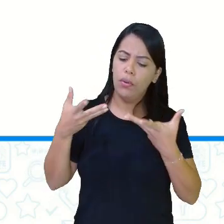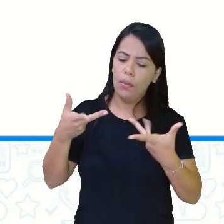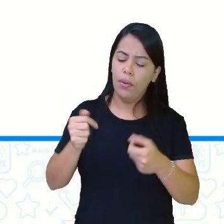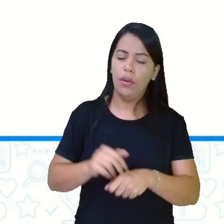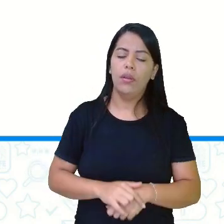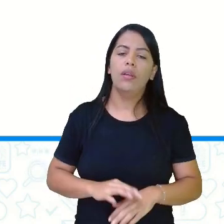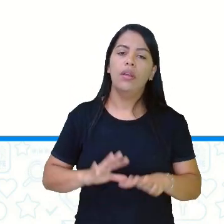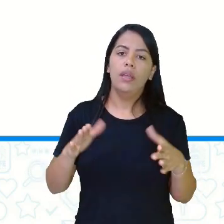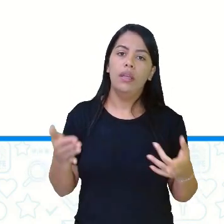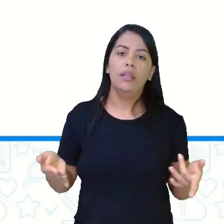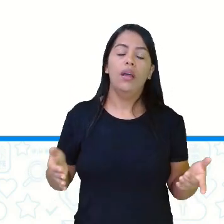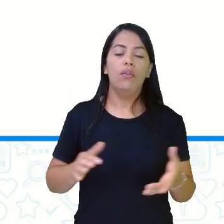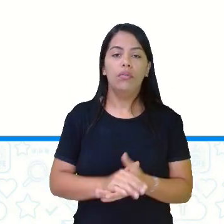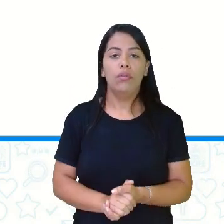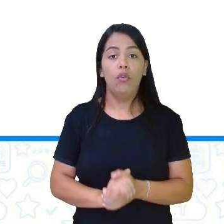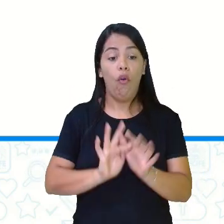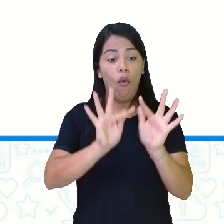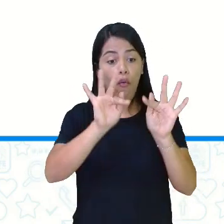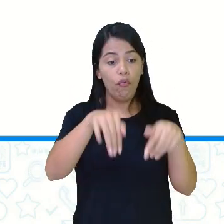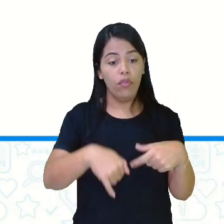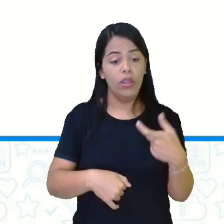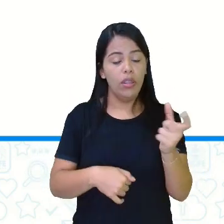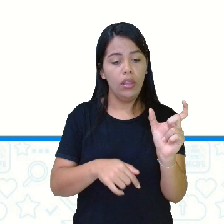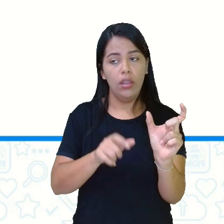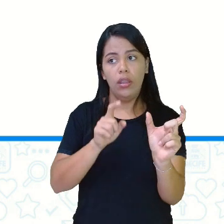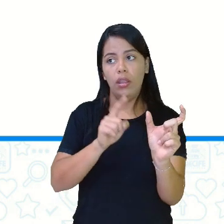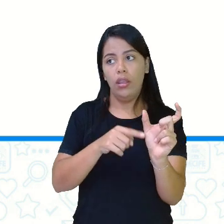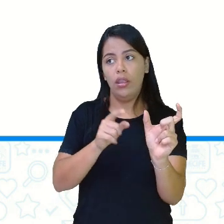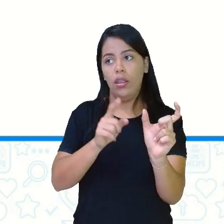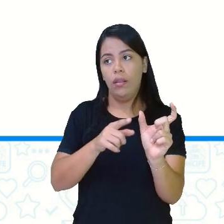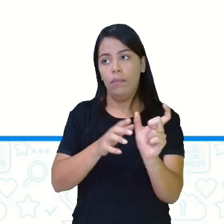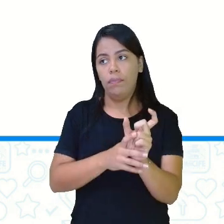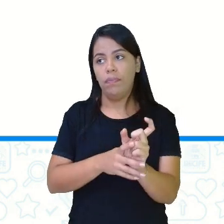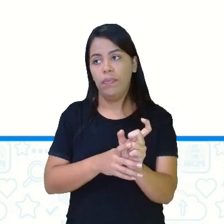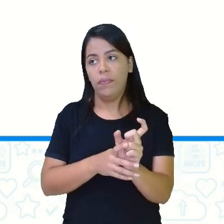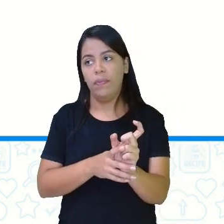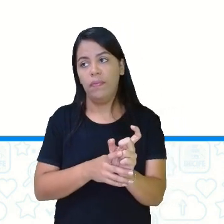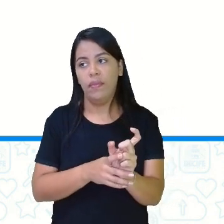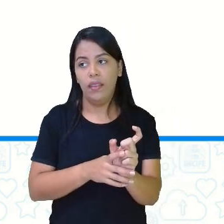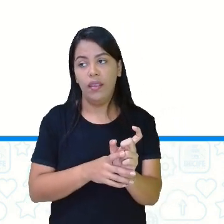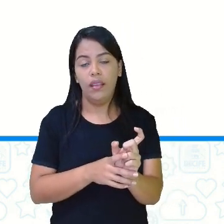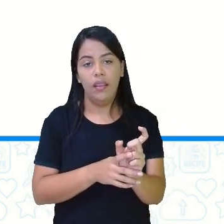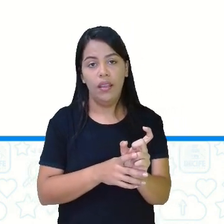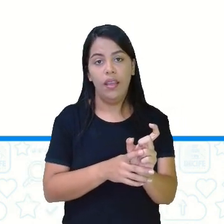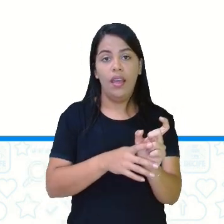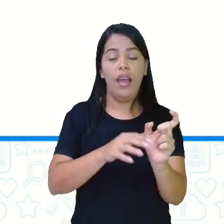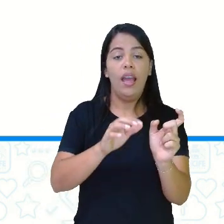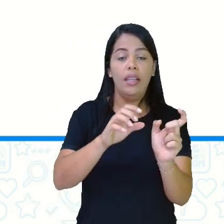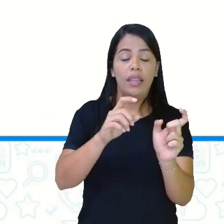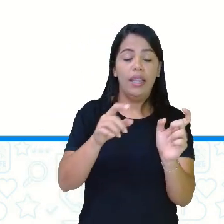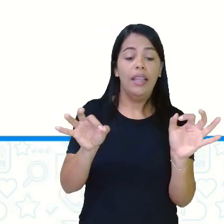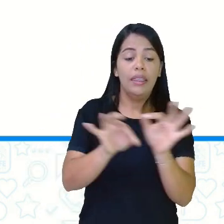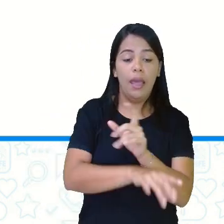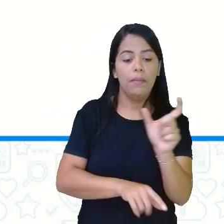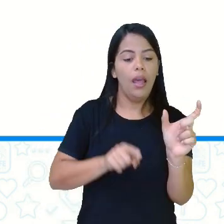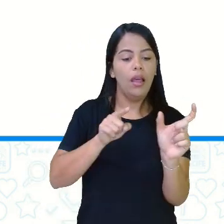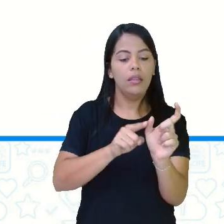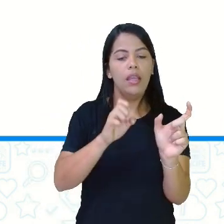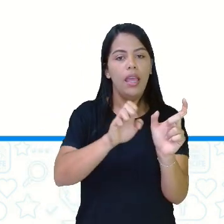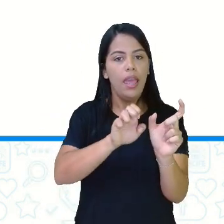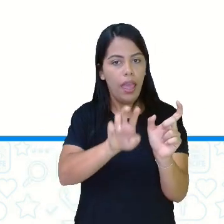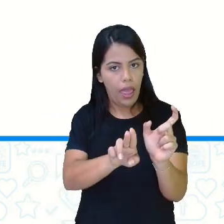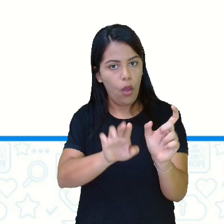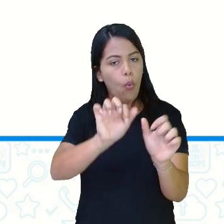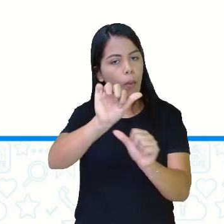Terminados em EU, fechado, mudam para EIA. Ateu, ateia. Europeu,